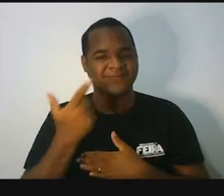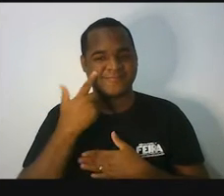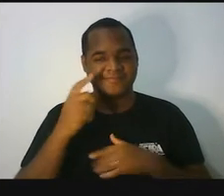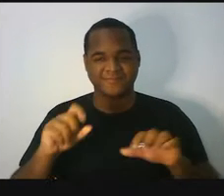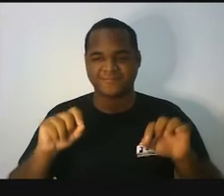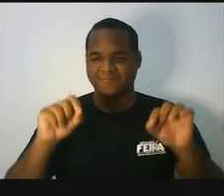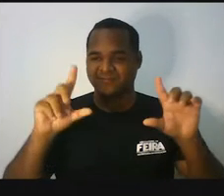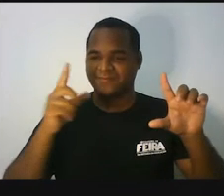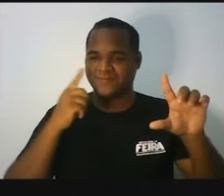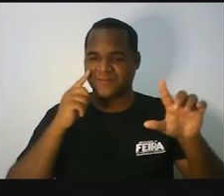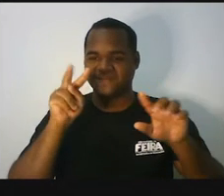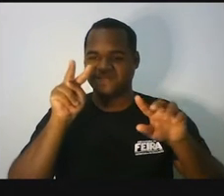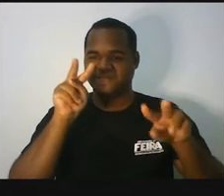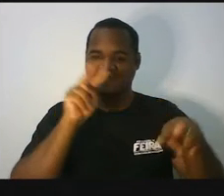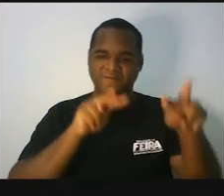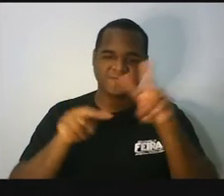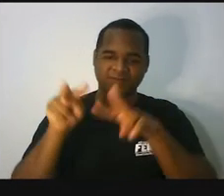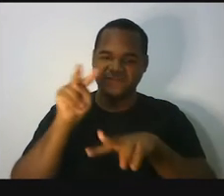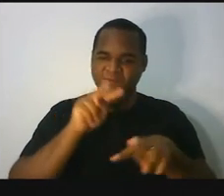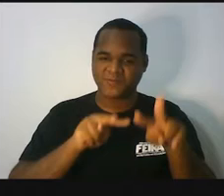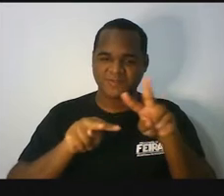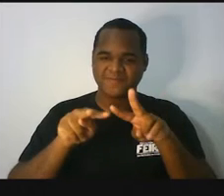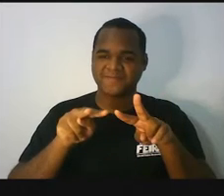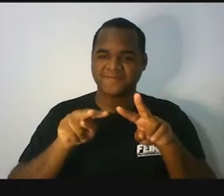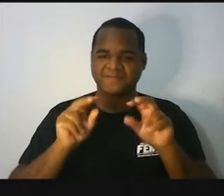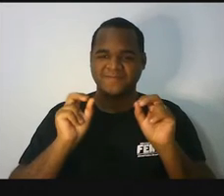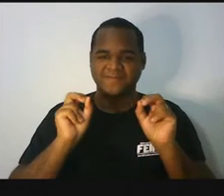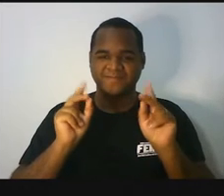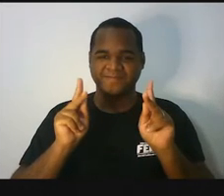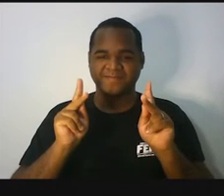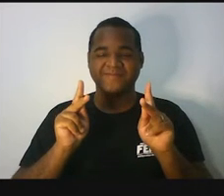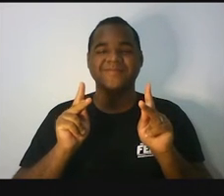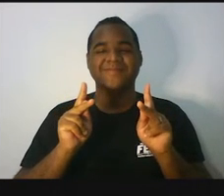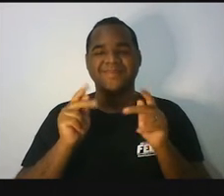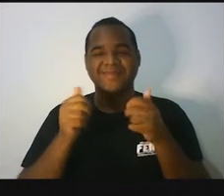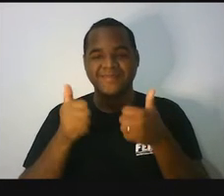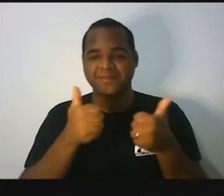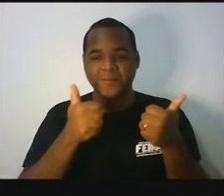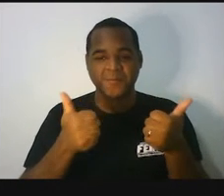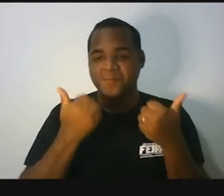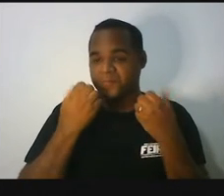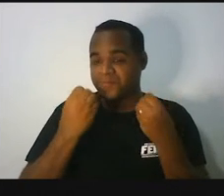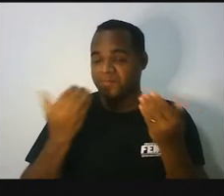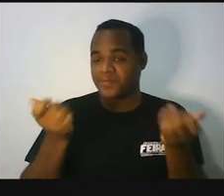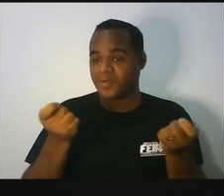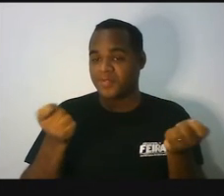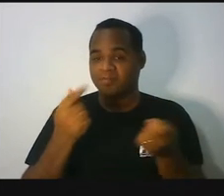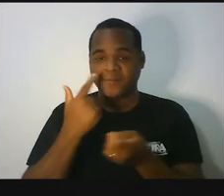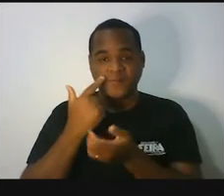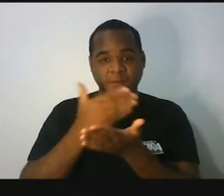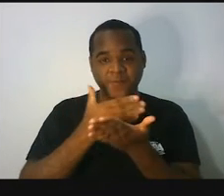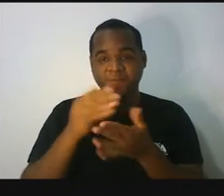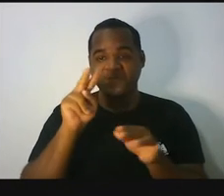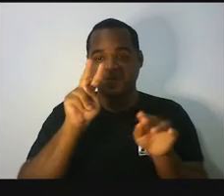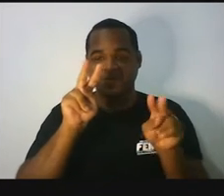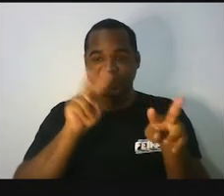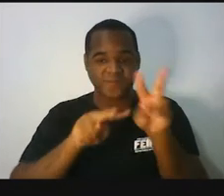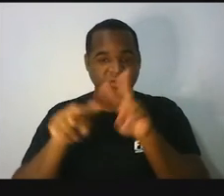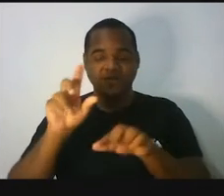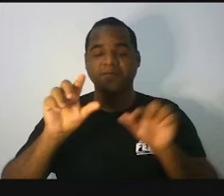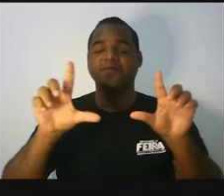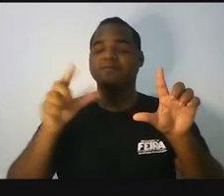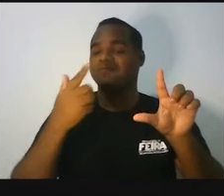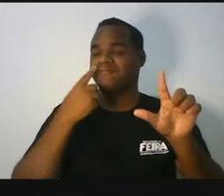vai para o nosso quadro, o nosso quadro virtual, né, e nesse quadro virtual a gente vai